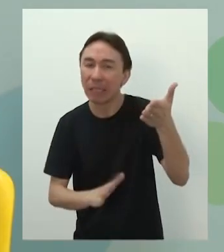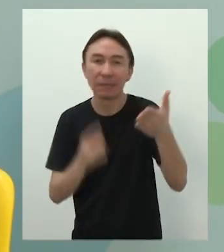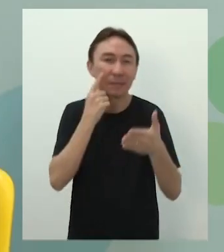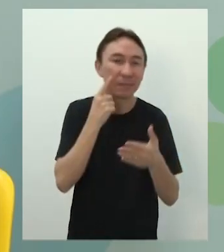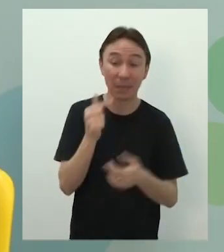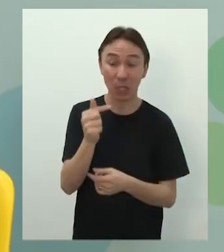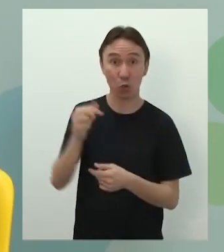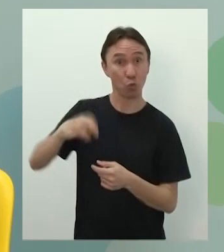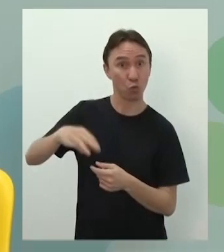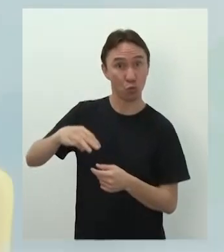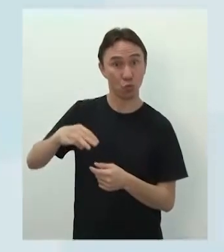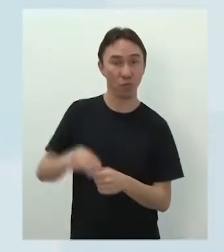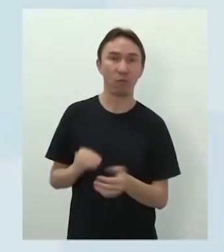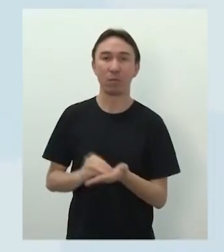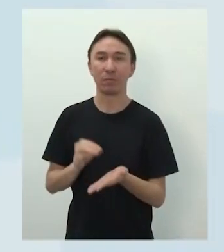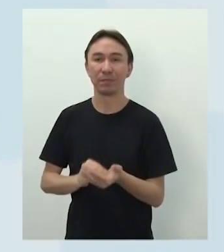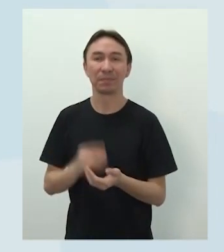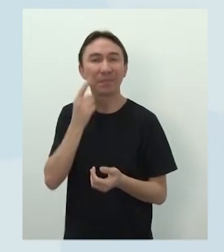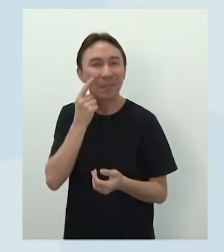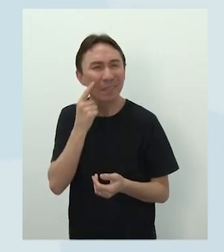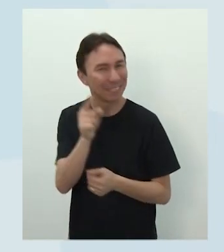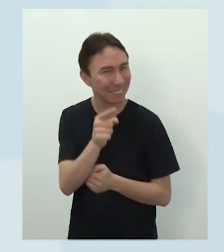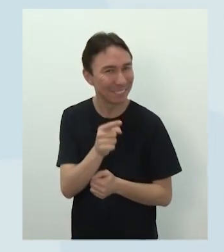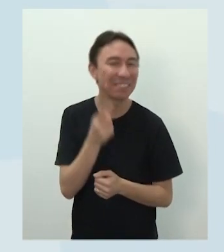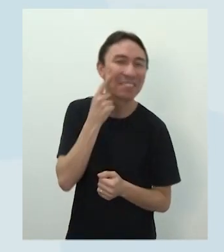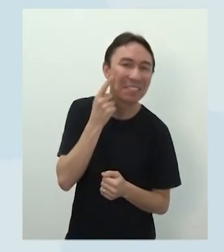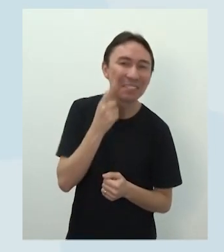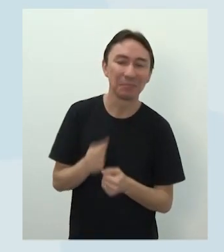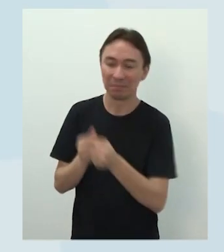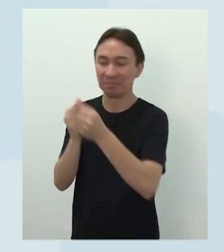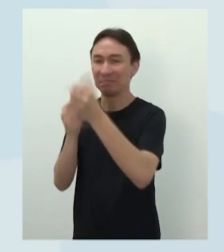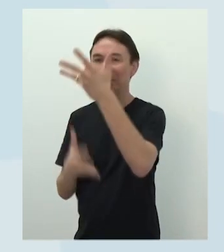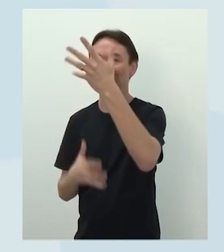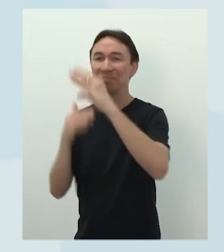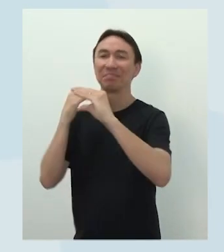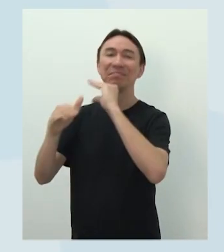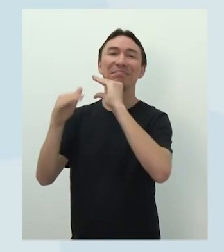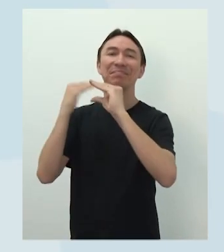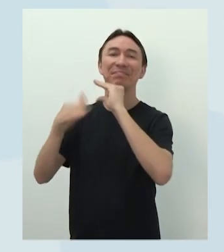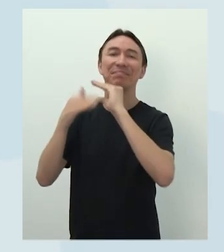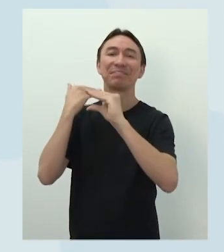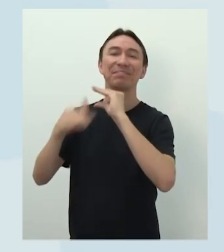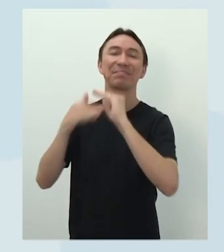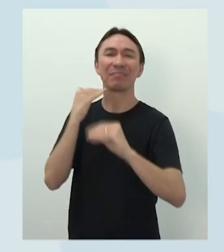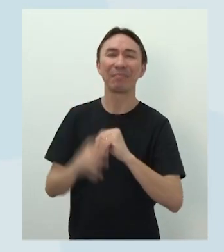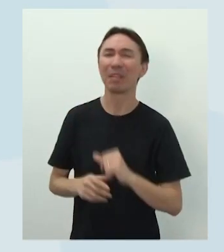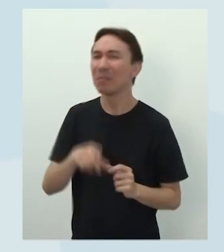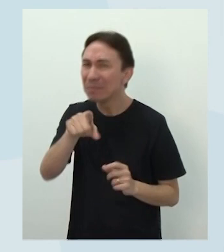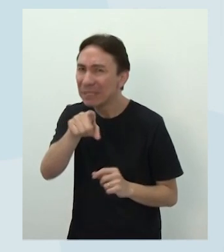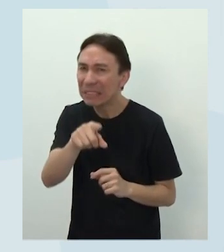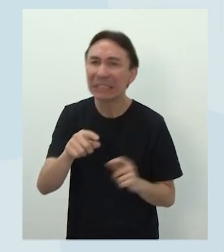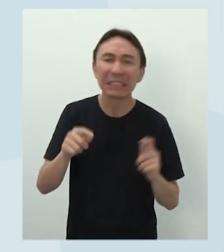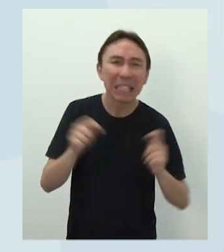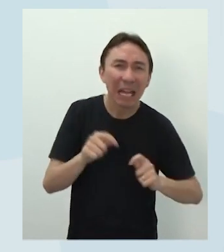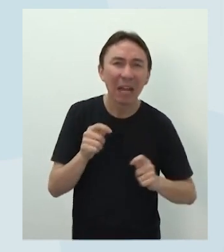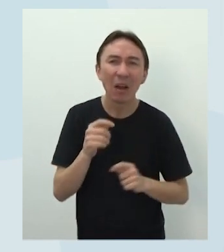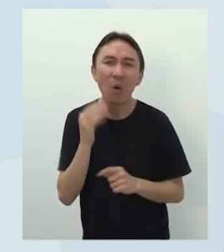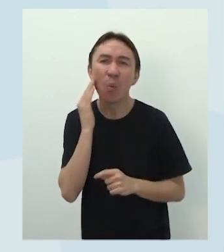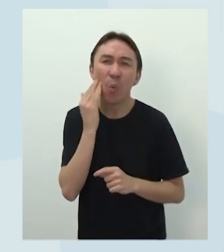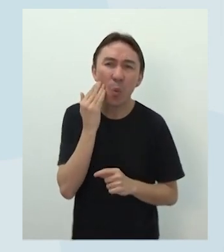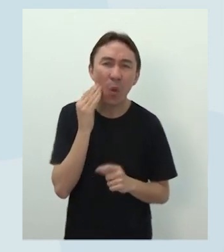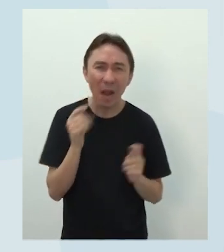praticar, gente? Será que você consegue? O chat abriu, professor? Abril. Está aqui. Será que você consegue, aluno,